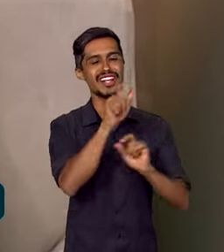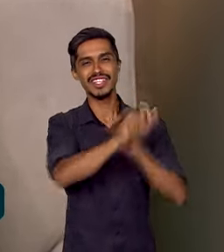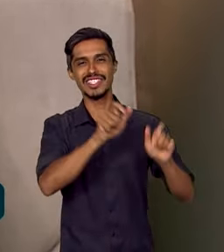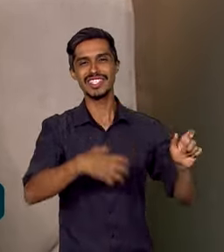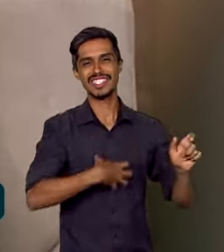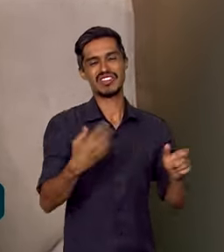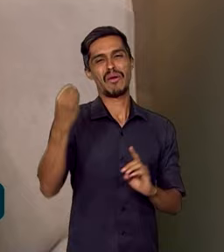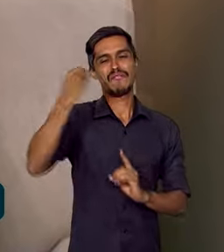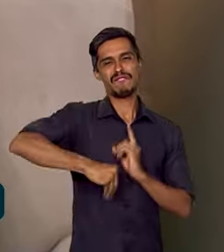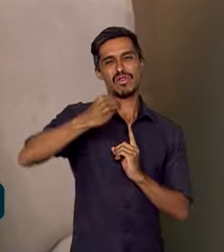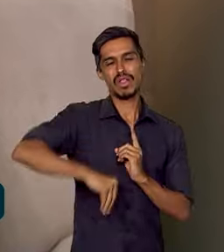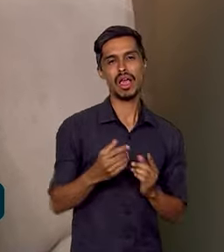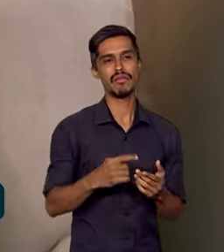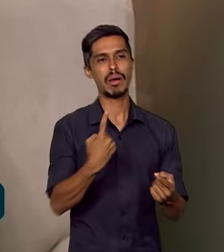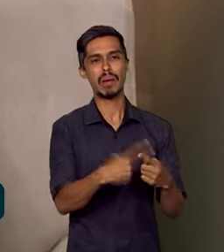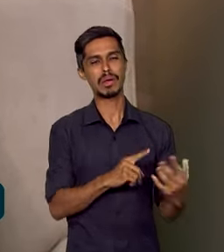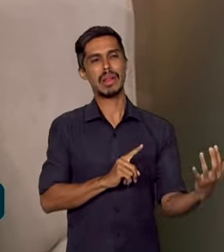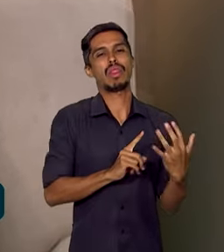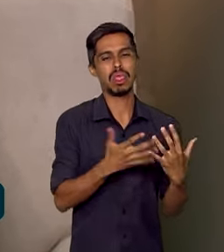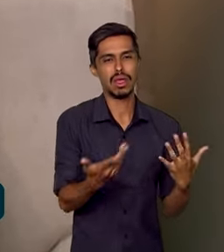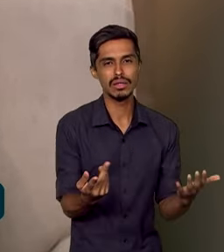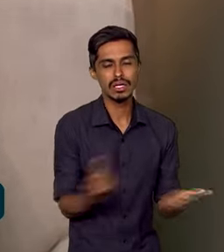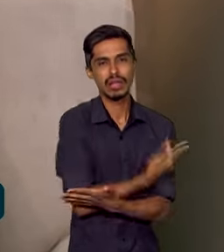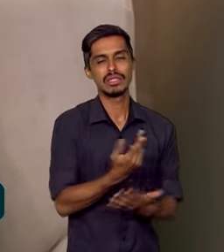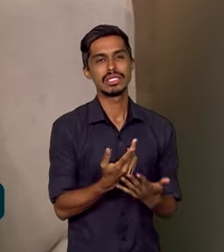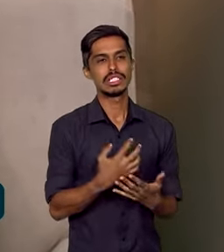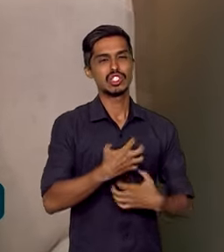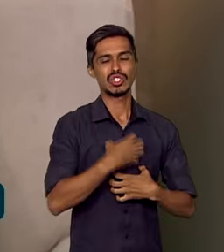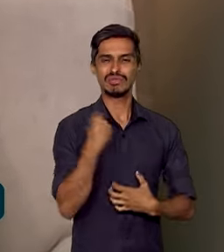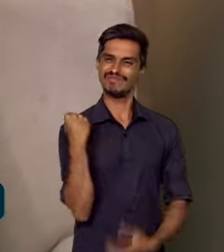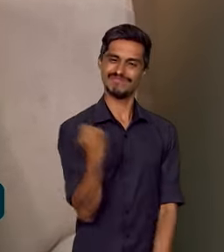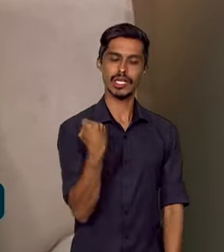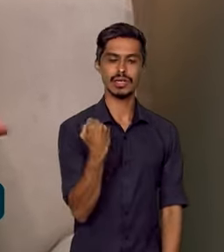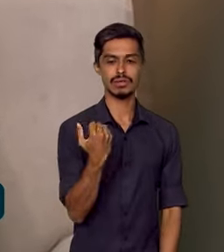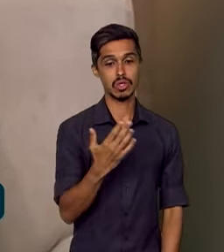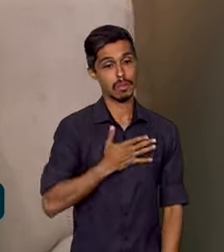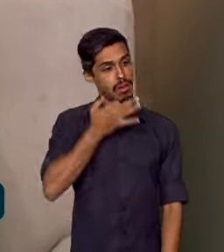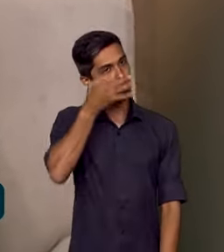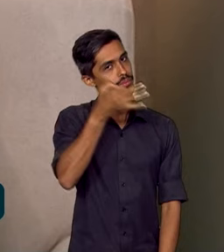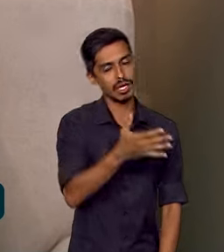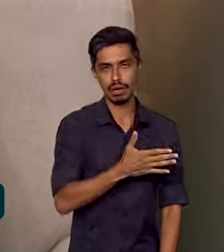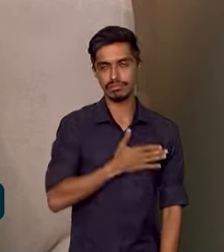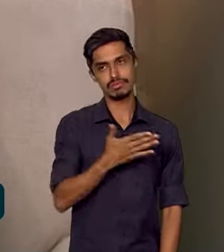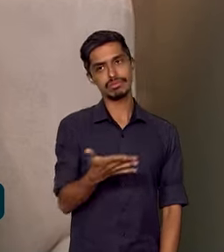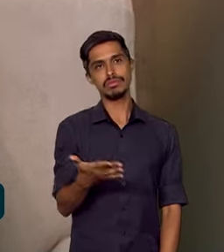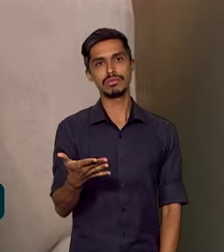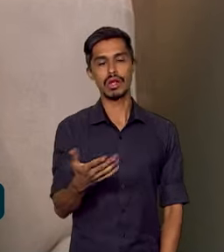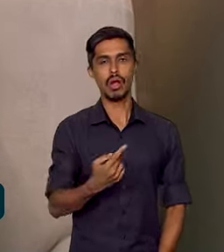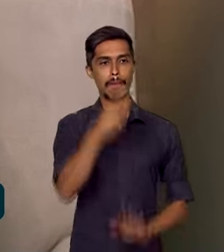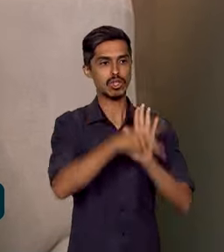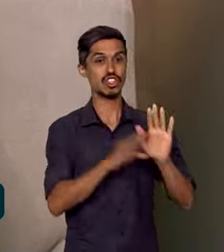vulnerável a essa letalidade que é tão agravação, que assim, no meu ponto de vista, é um dos problemas